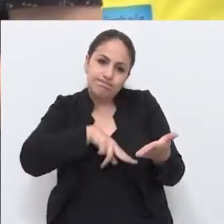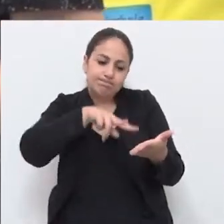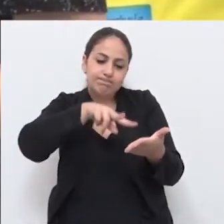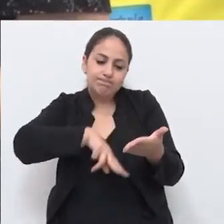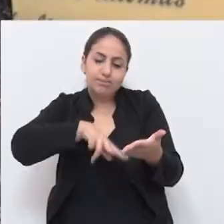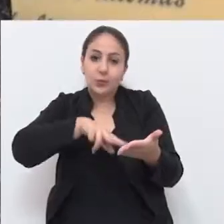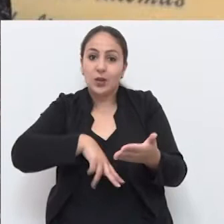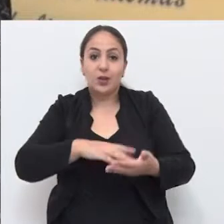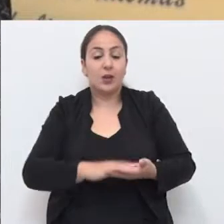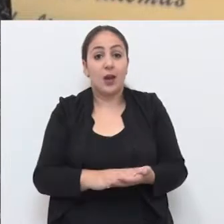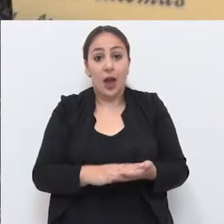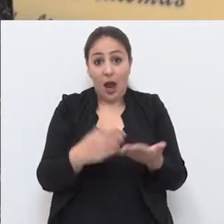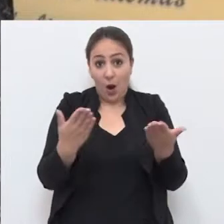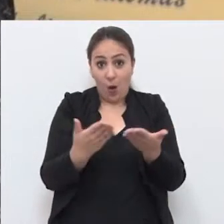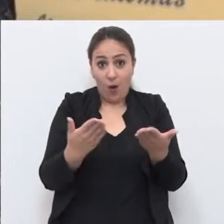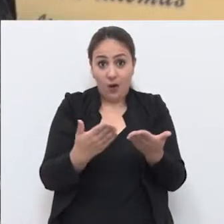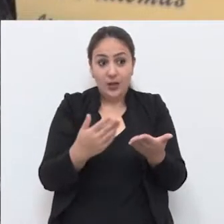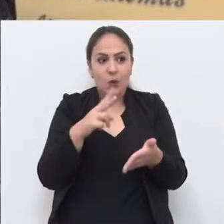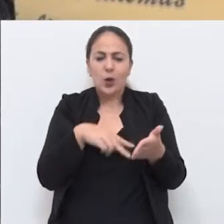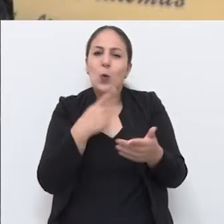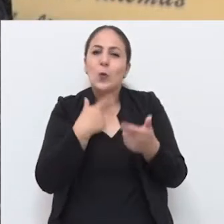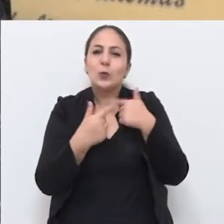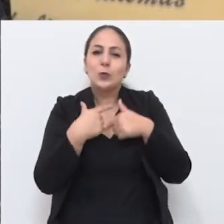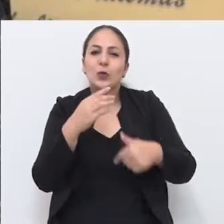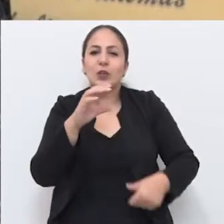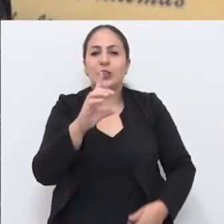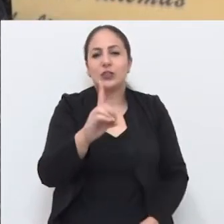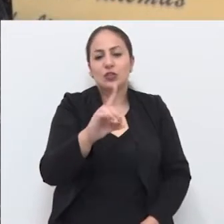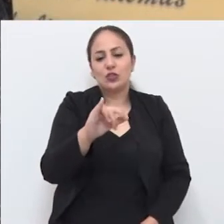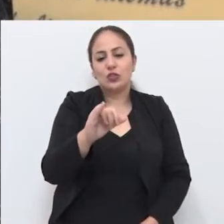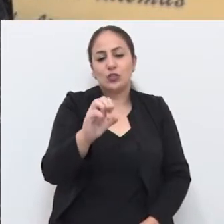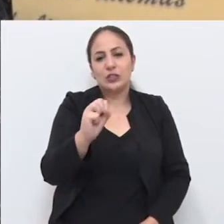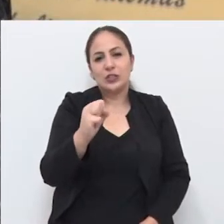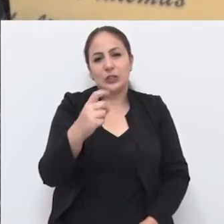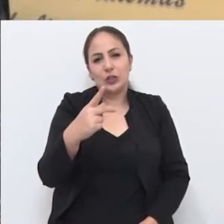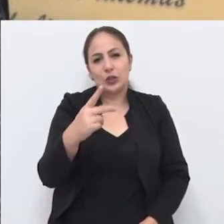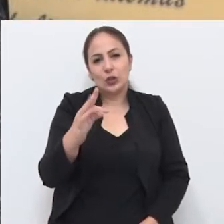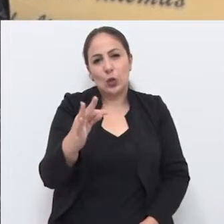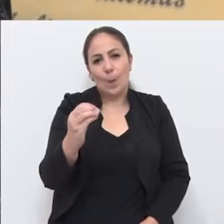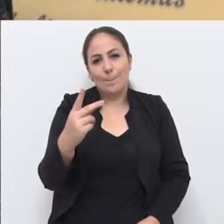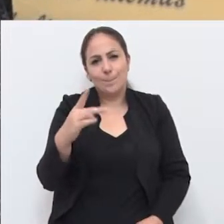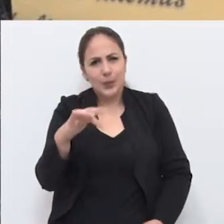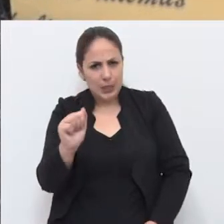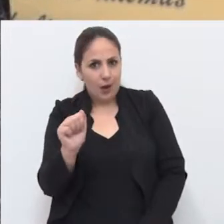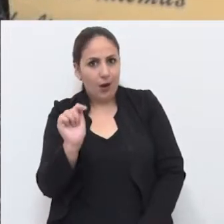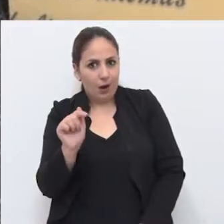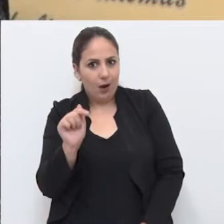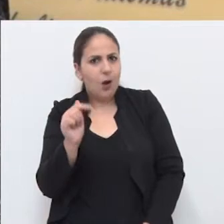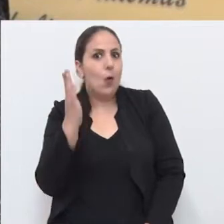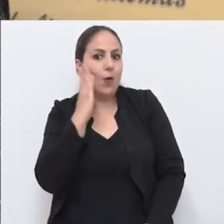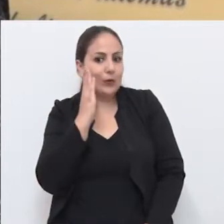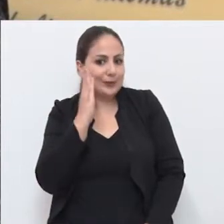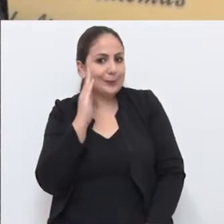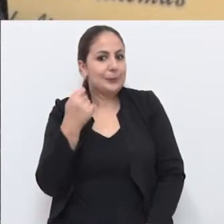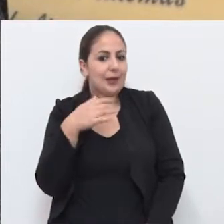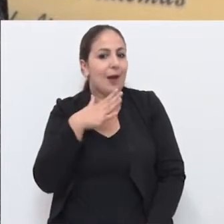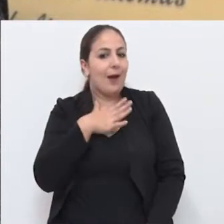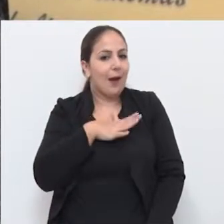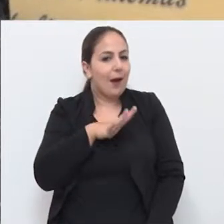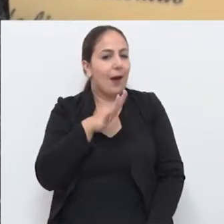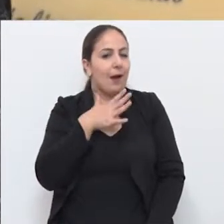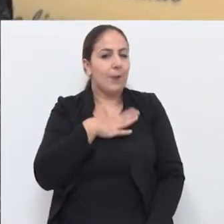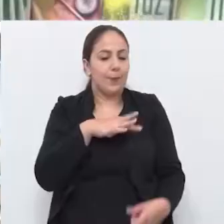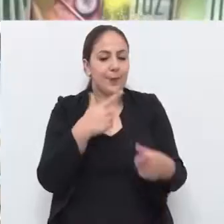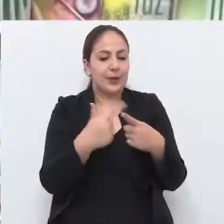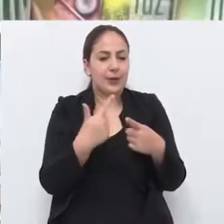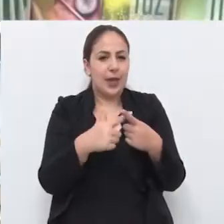comecei. Ultimamente, eu tenho lido bastante distopias, sabe? Mas distopias, eu sei que eu tenho que apreciar